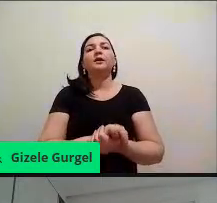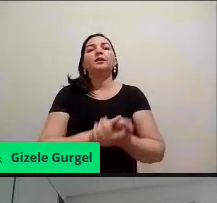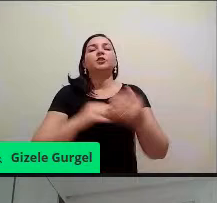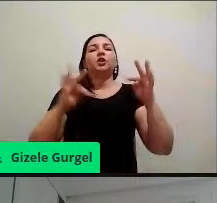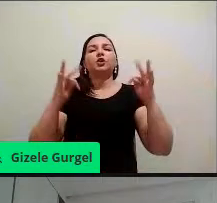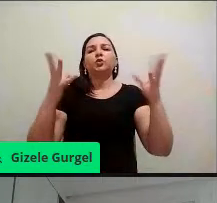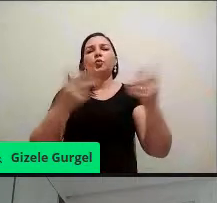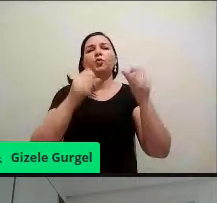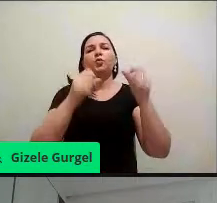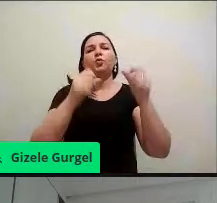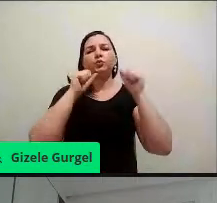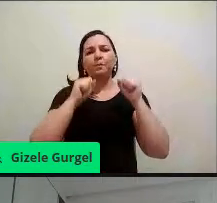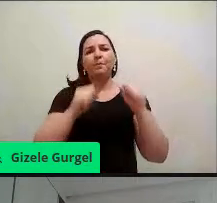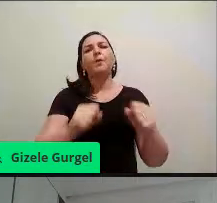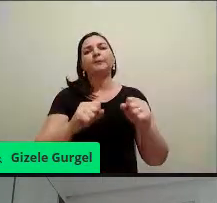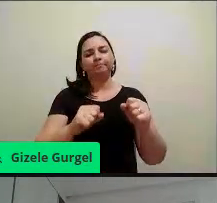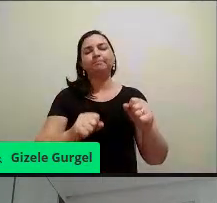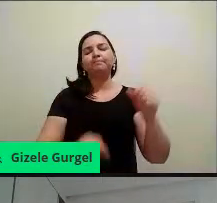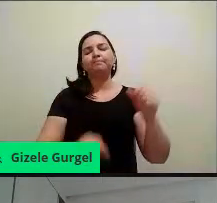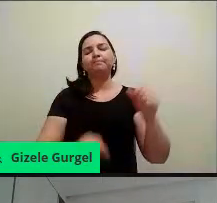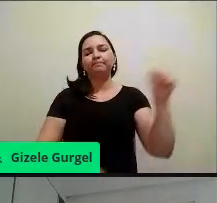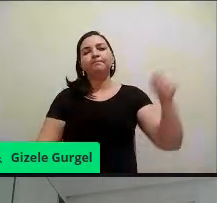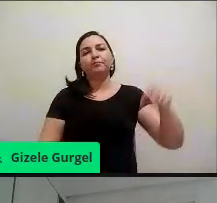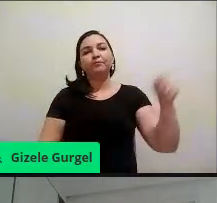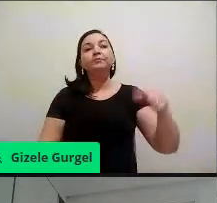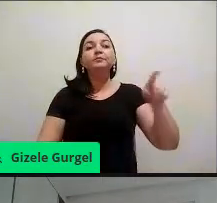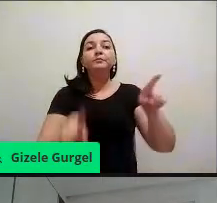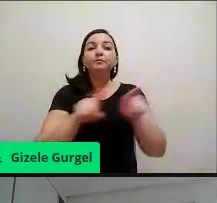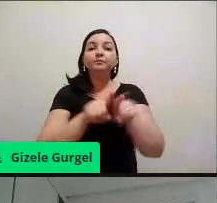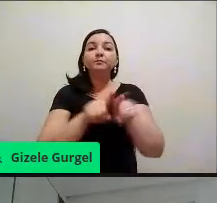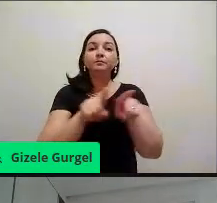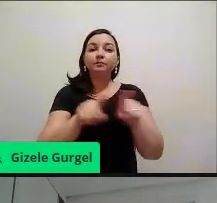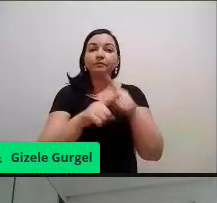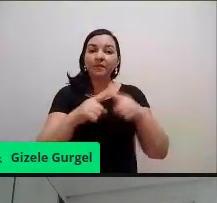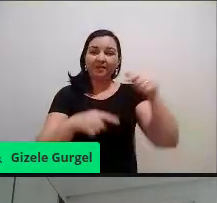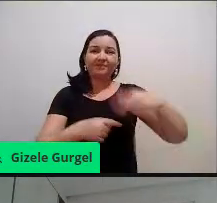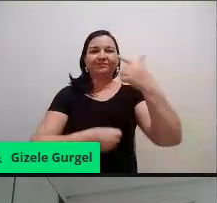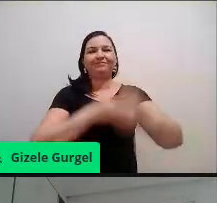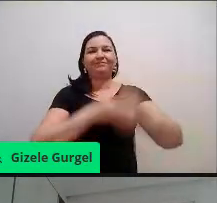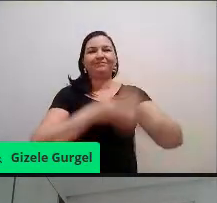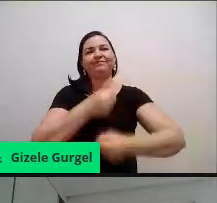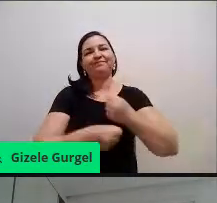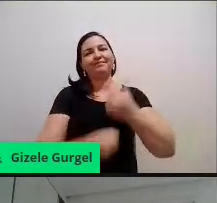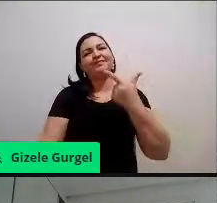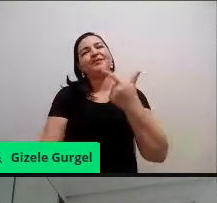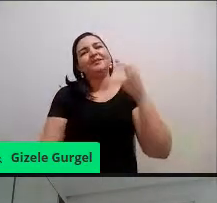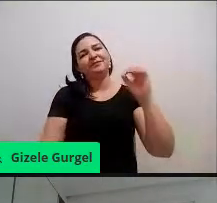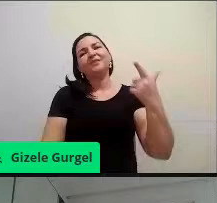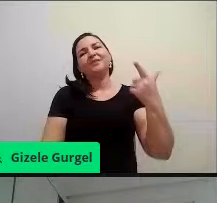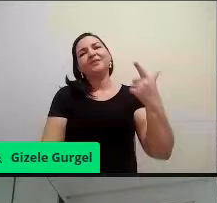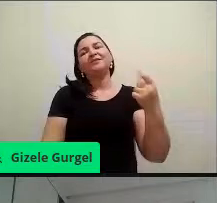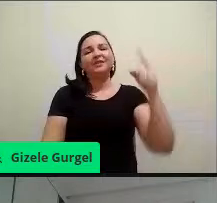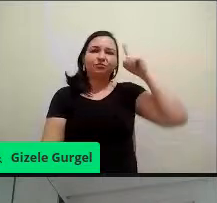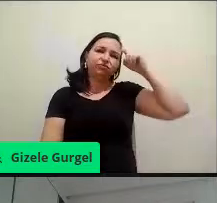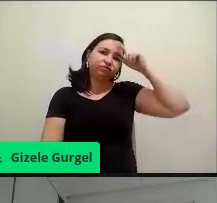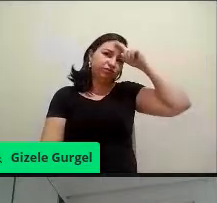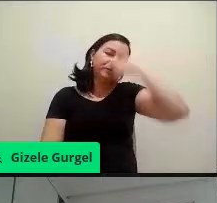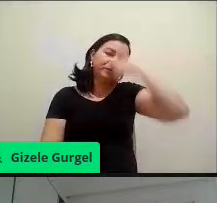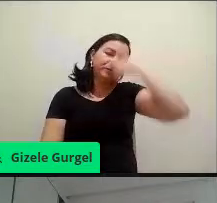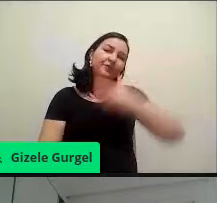participar, é porque esse ano realmente não foi possível, a gente desenvolver nada desse tipo,